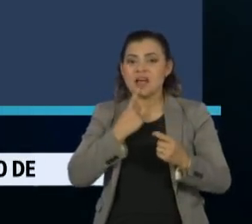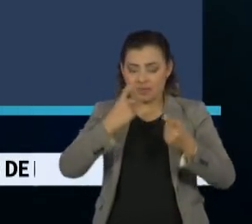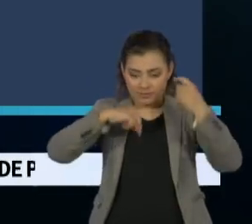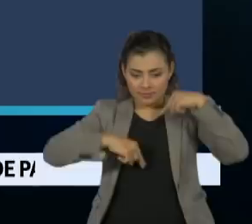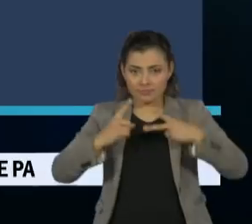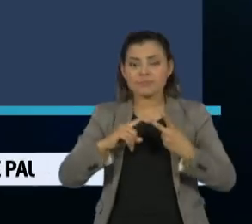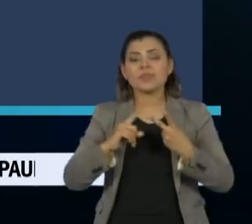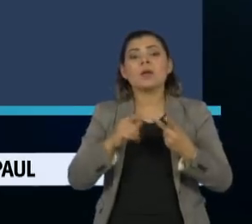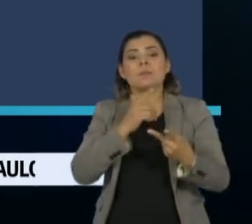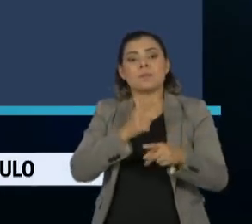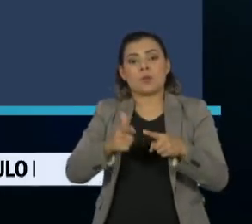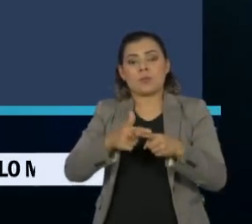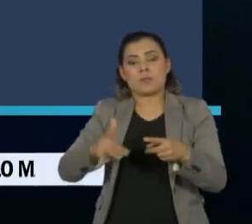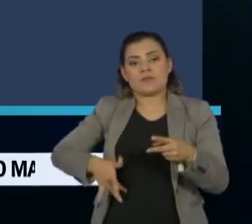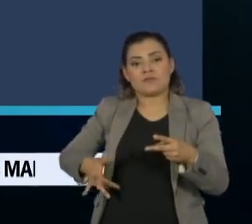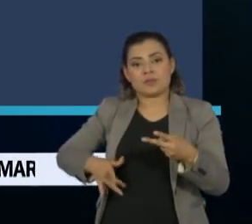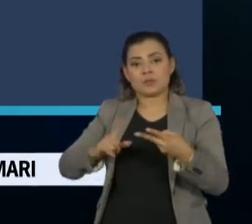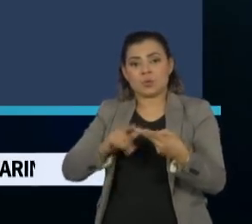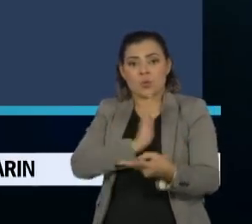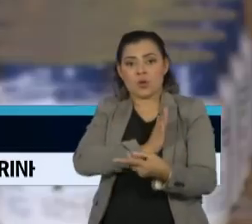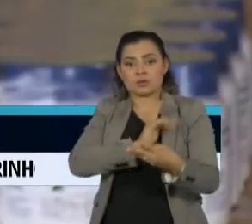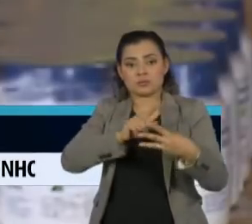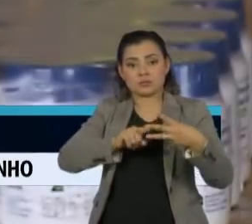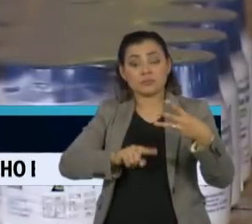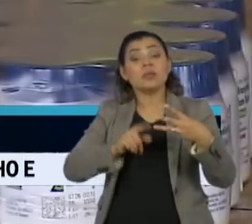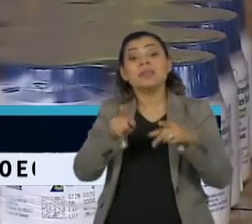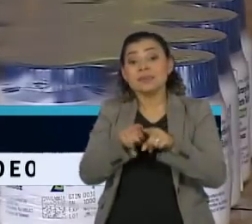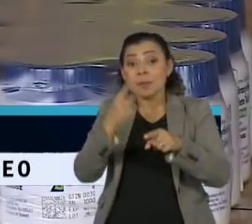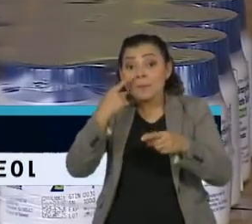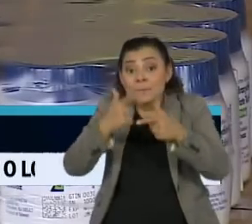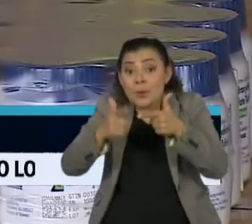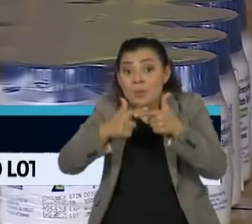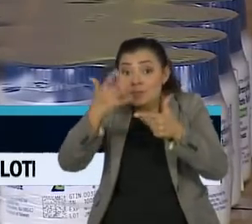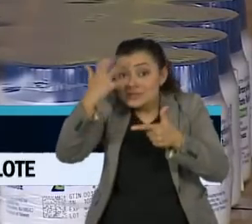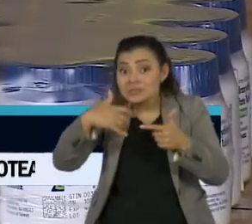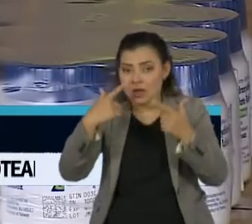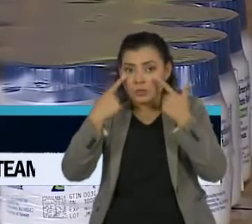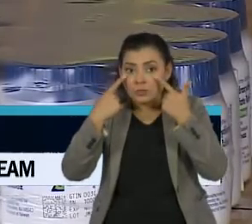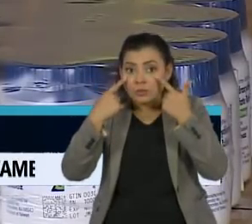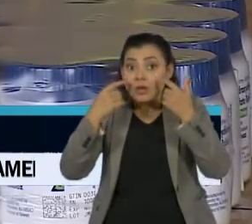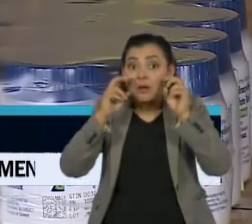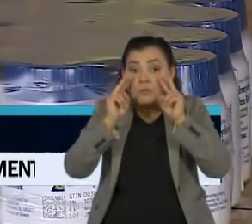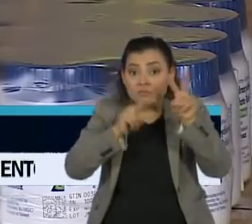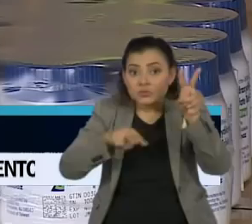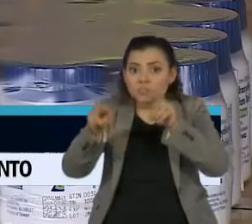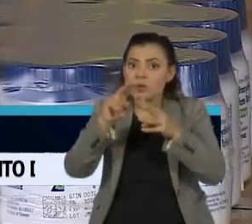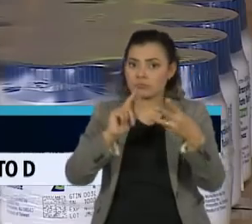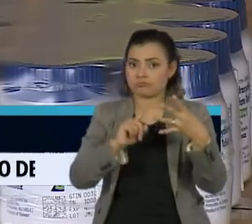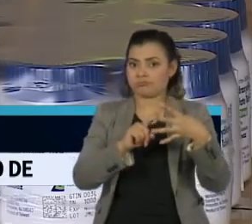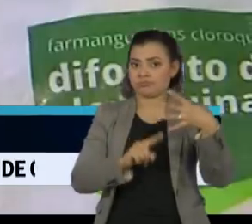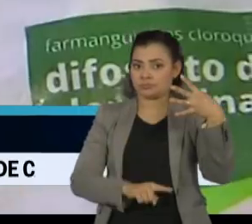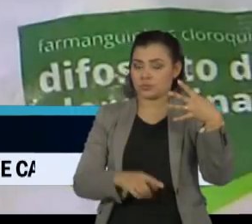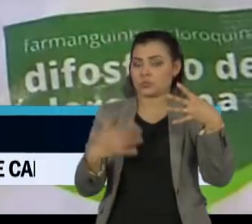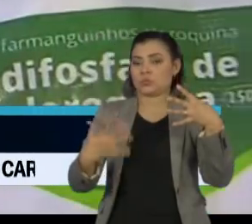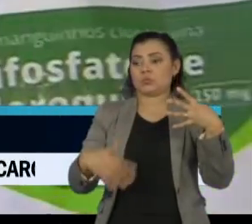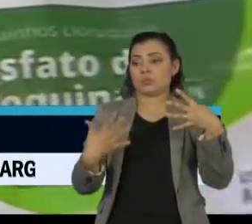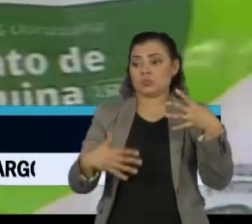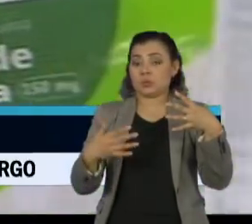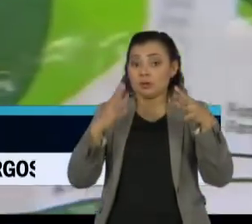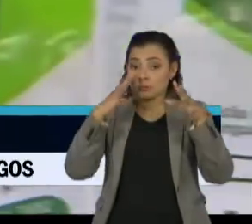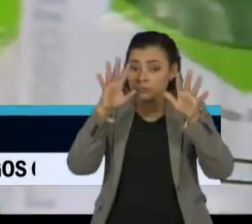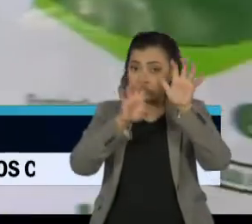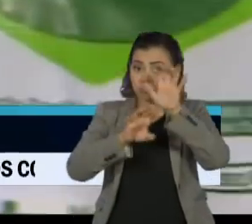fígado e no coração, além de danos na retina. Há também risco de prolongamento da internação, incapacidade temporária ou